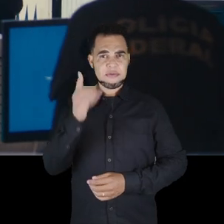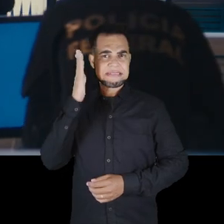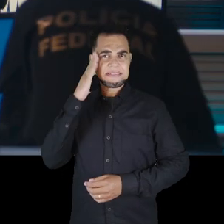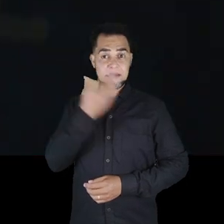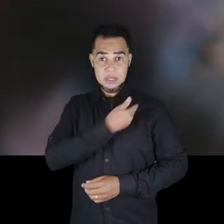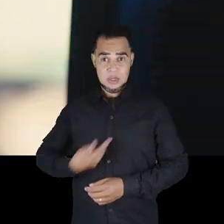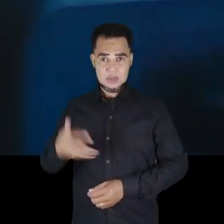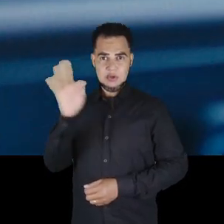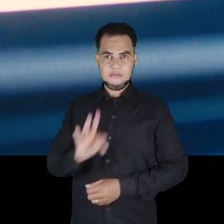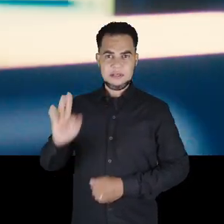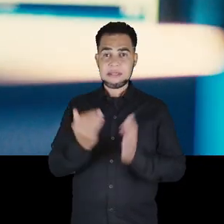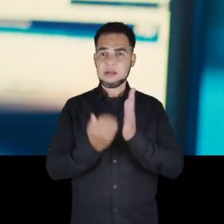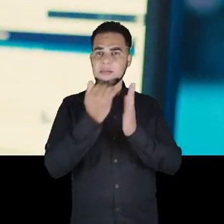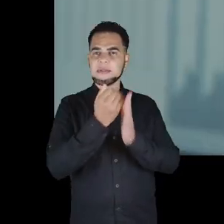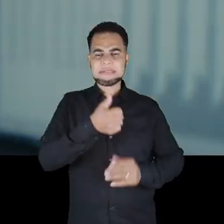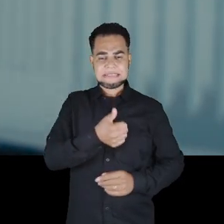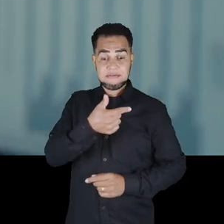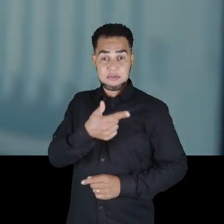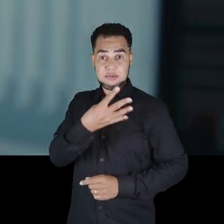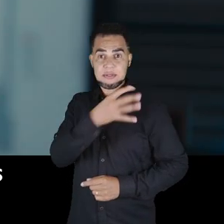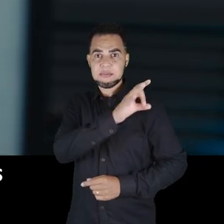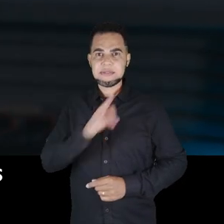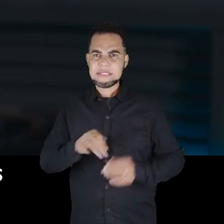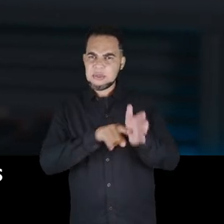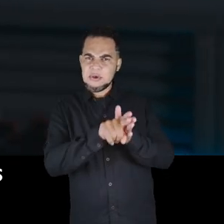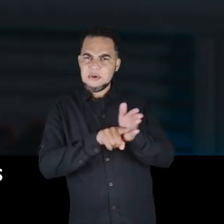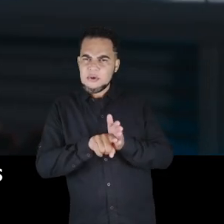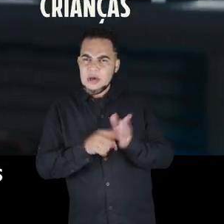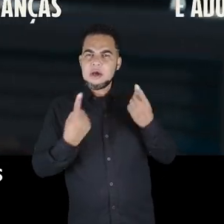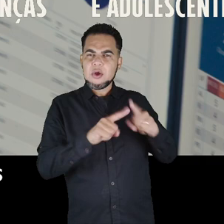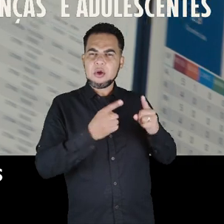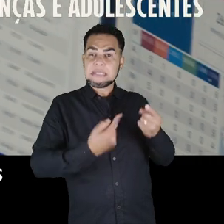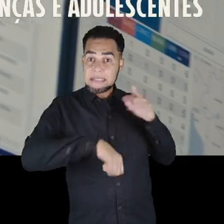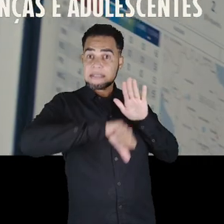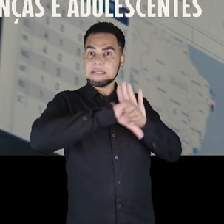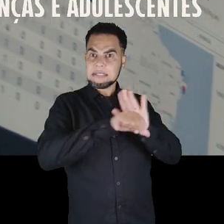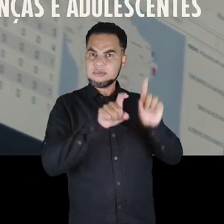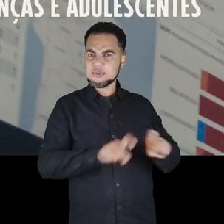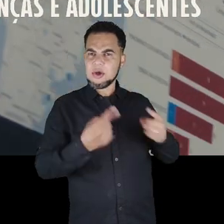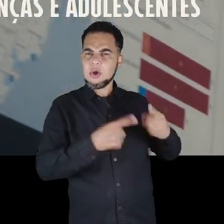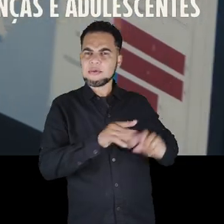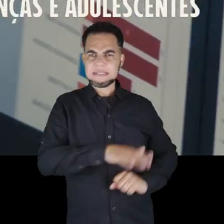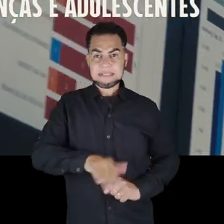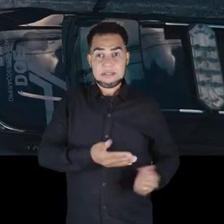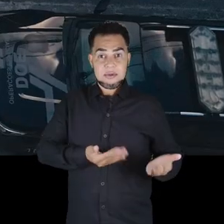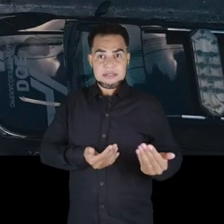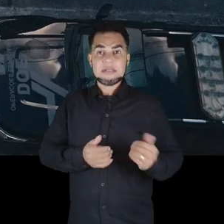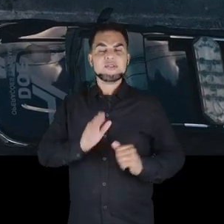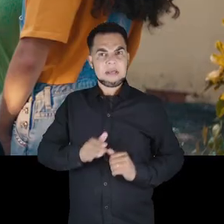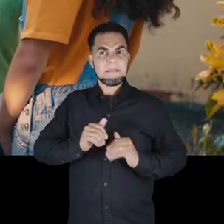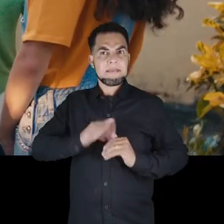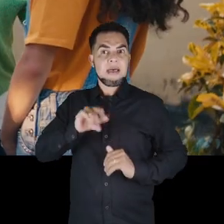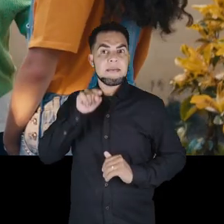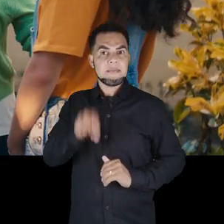Você sabia que o Governo Federal aumentou em 124% as operações de combate aos crimes digitais contra crianças e adolescentes? Mais